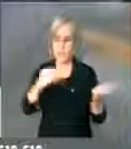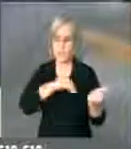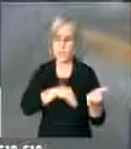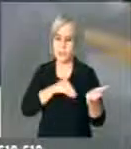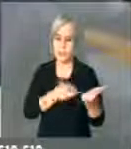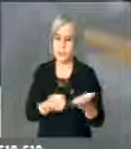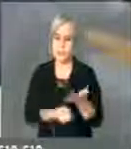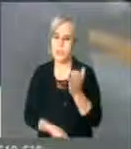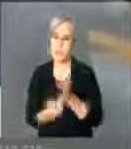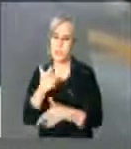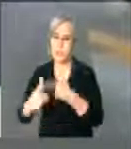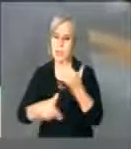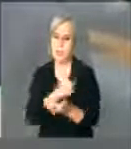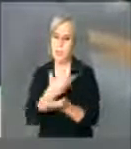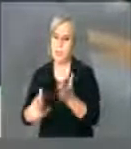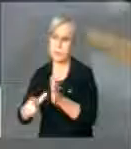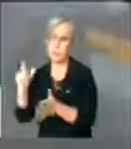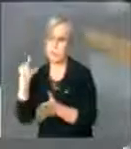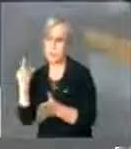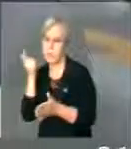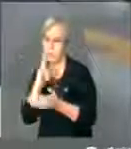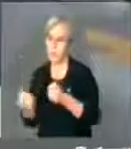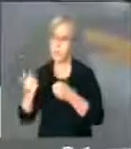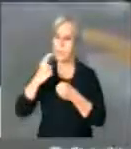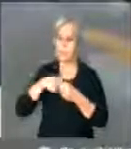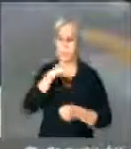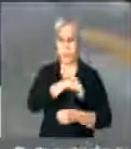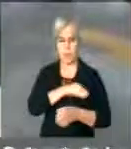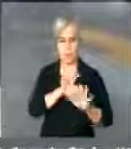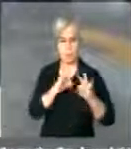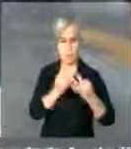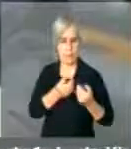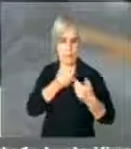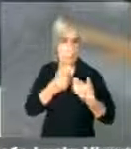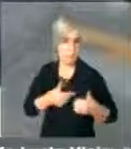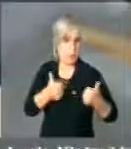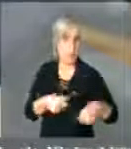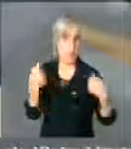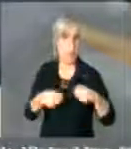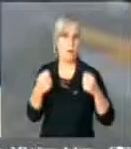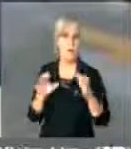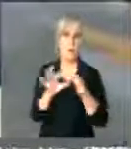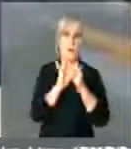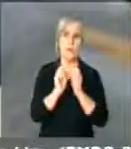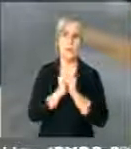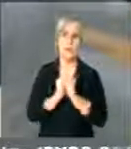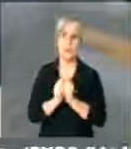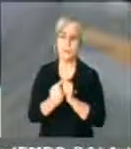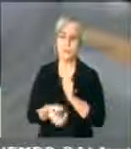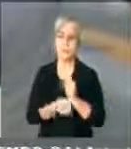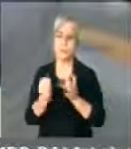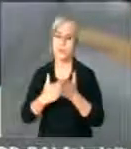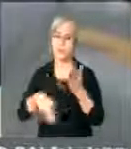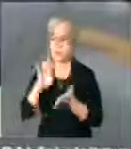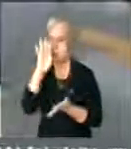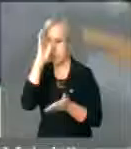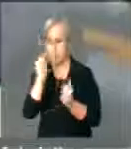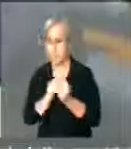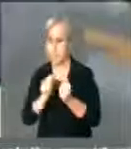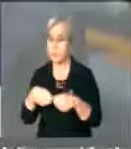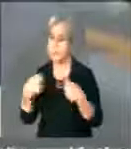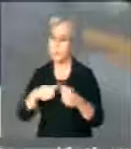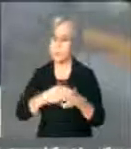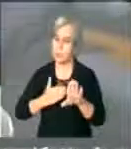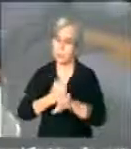os empregos perdidos, recuperar a renda das famílias, é preciso o conjunto destas medidas que deverão ser